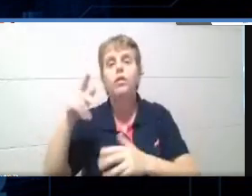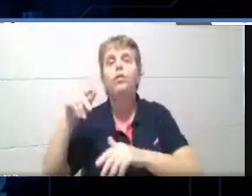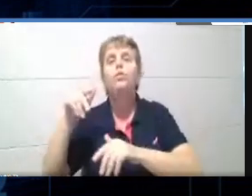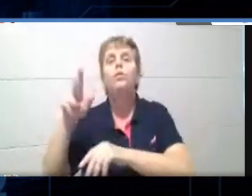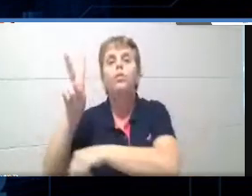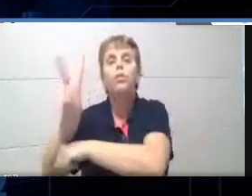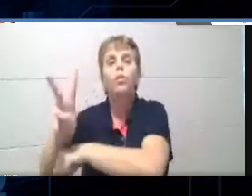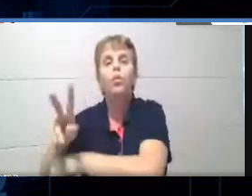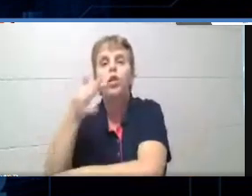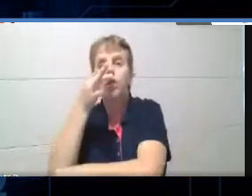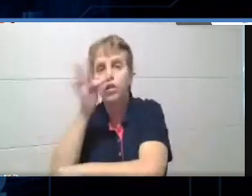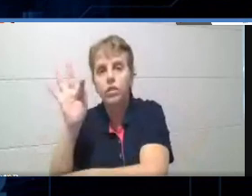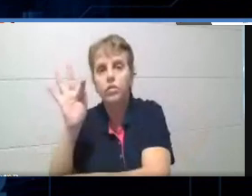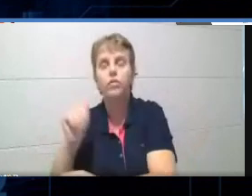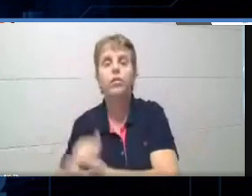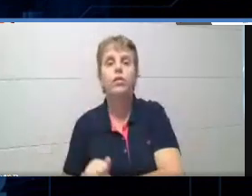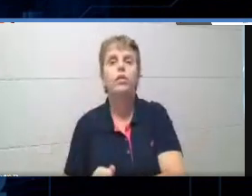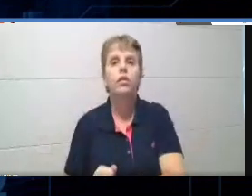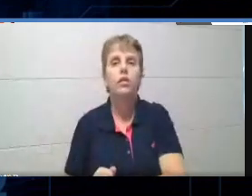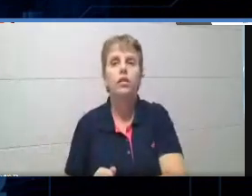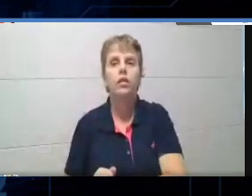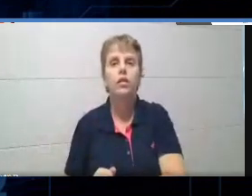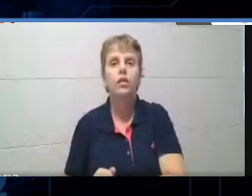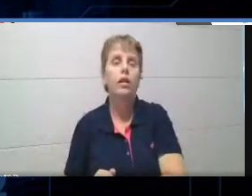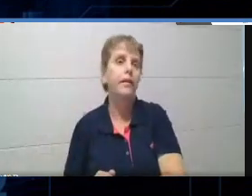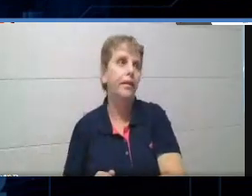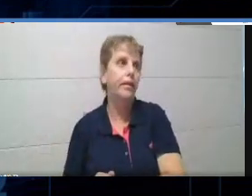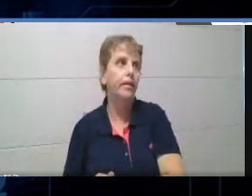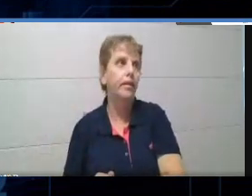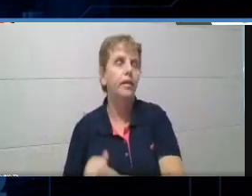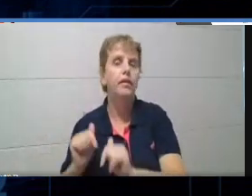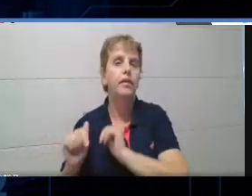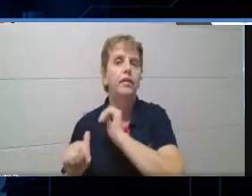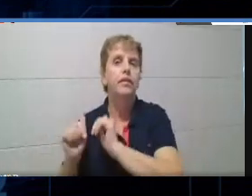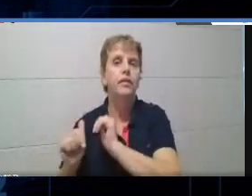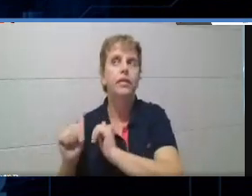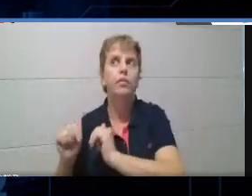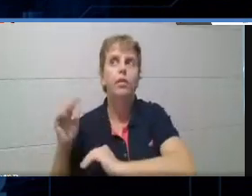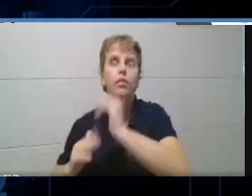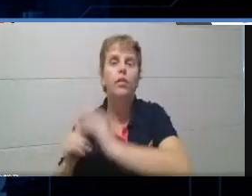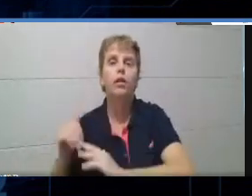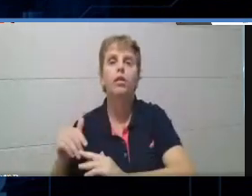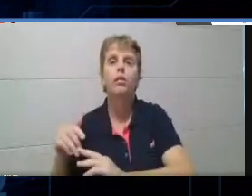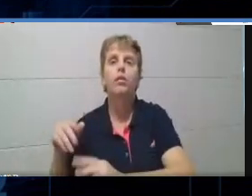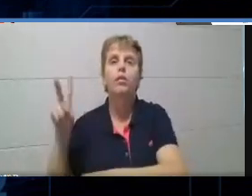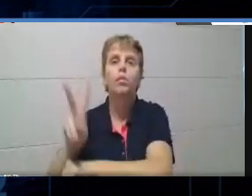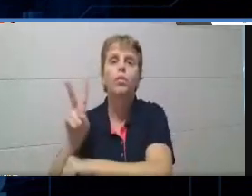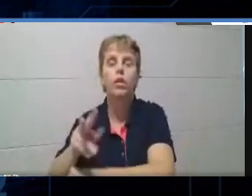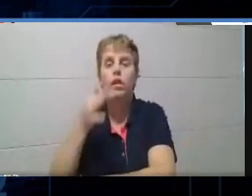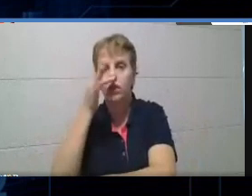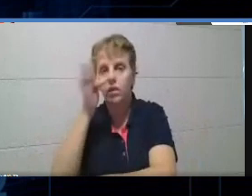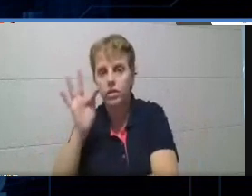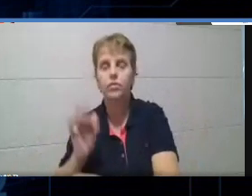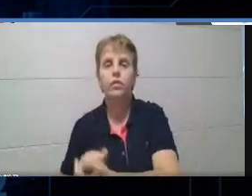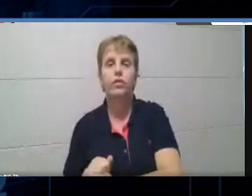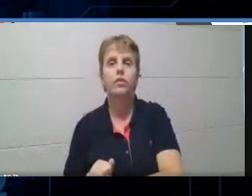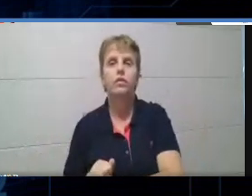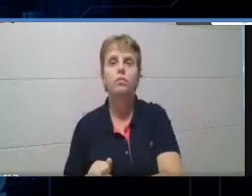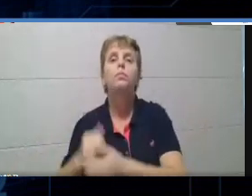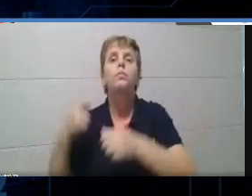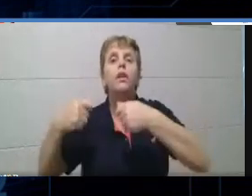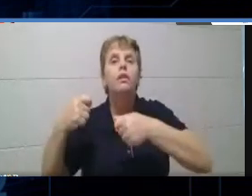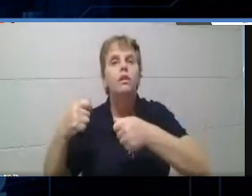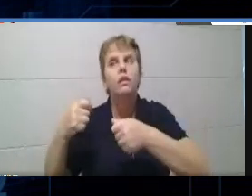empresas dá pra trabalhar jardineiro? Ah, só na casa. Ah, não é bem assim. Então, eles tinham que ampliar o horizonte